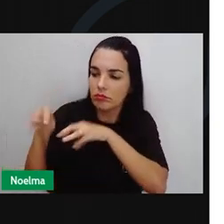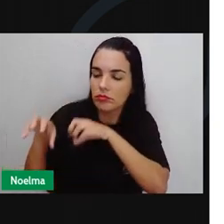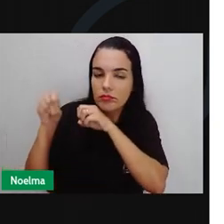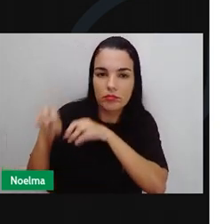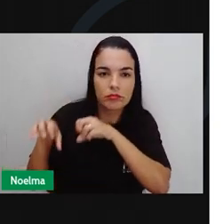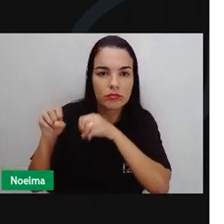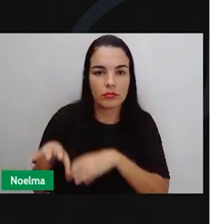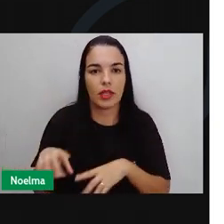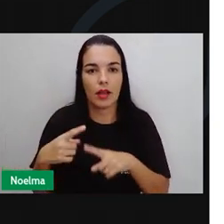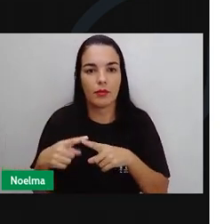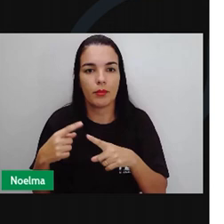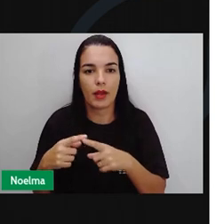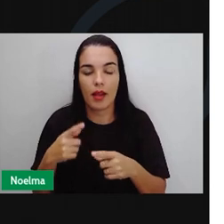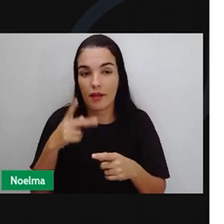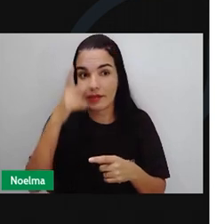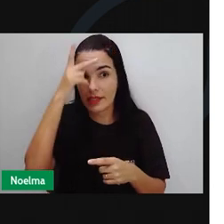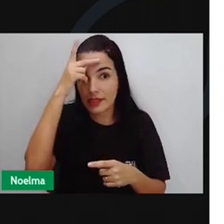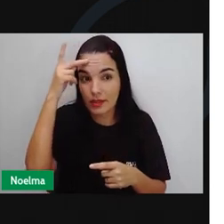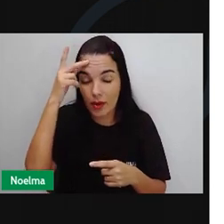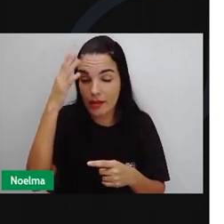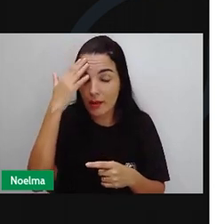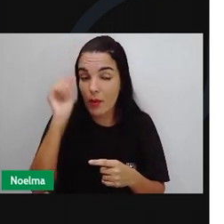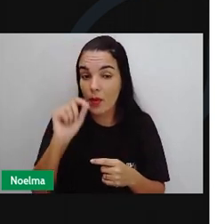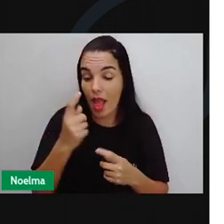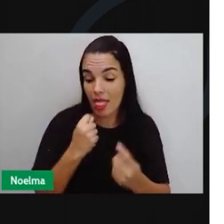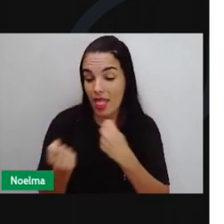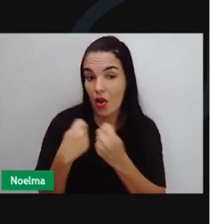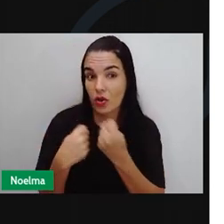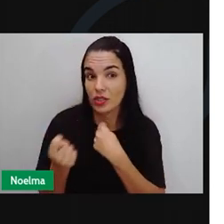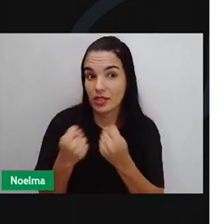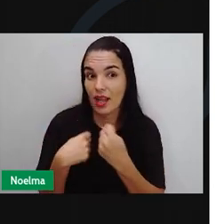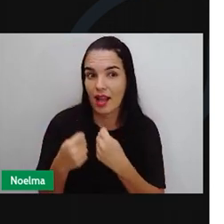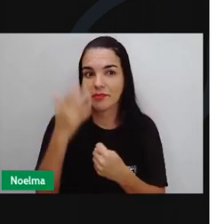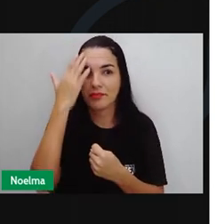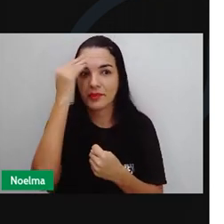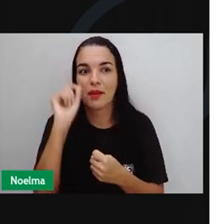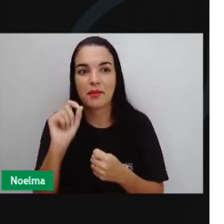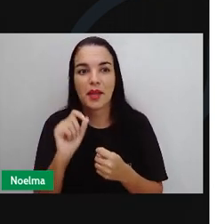maneira inovadora de negociar sendo os primeiros a usar o crediário